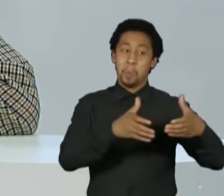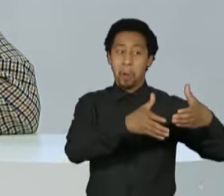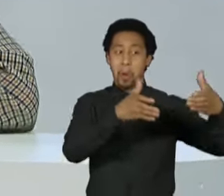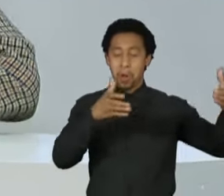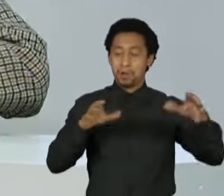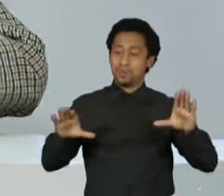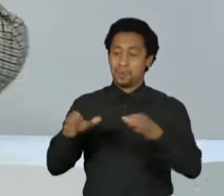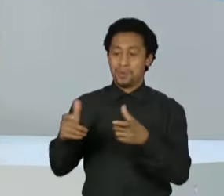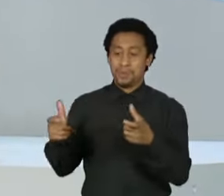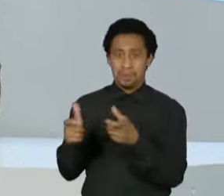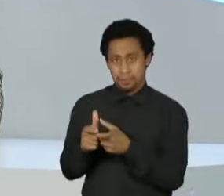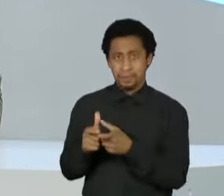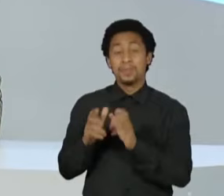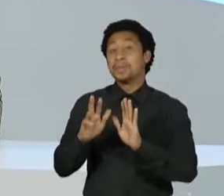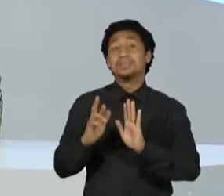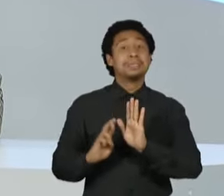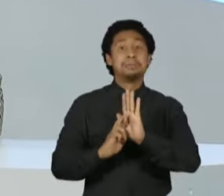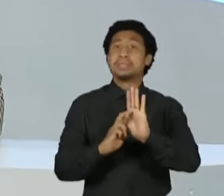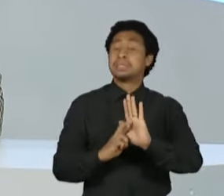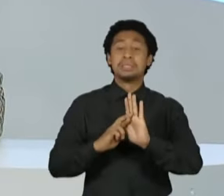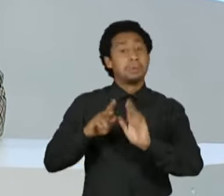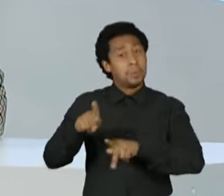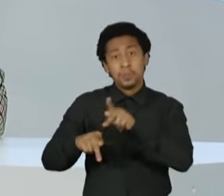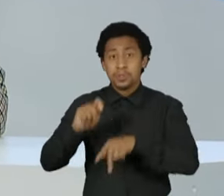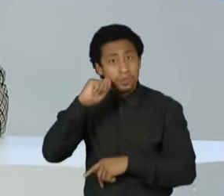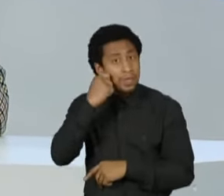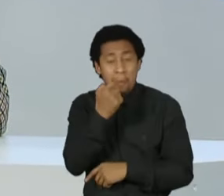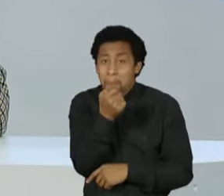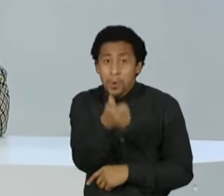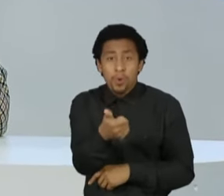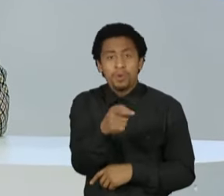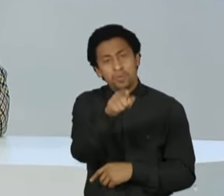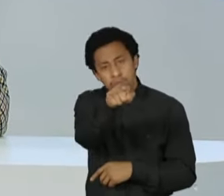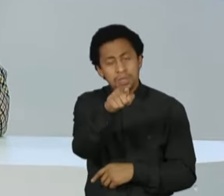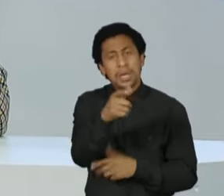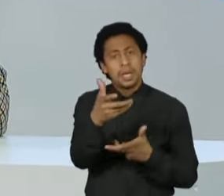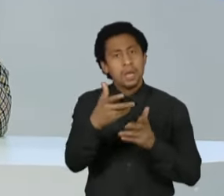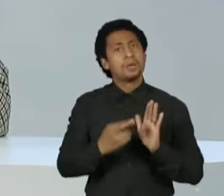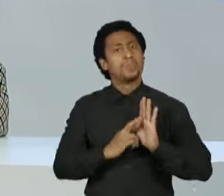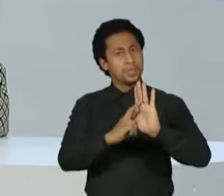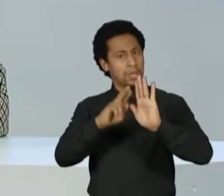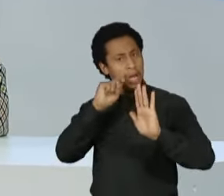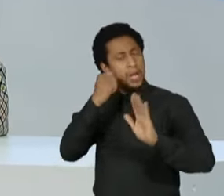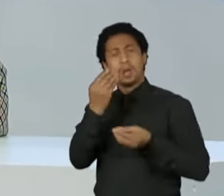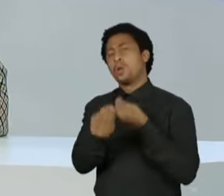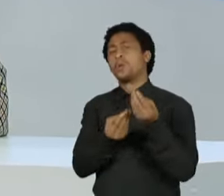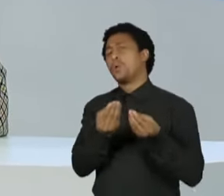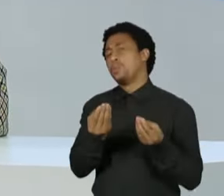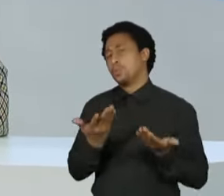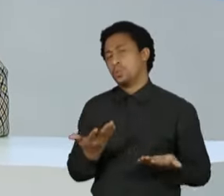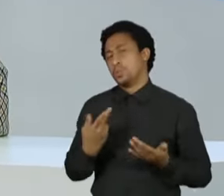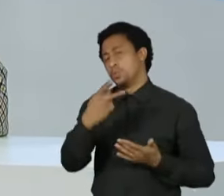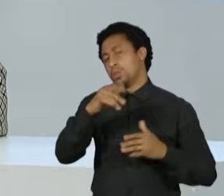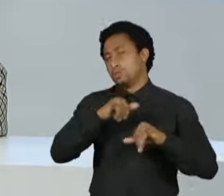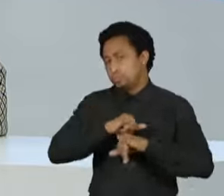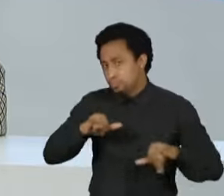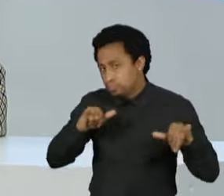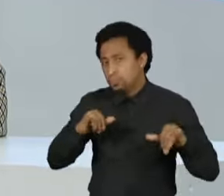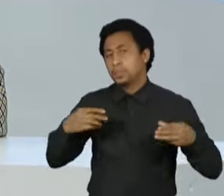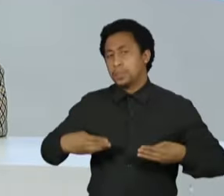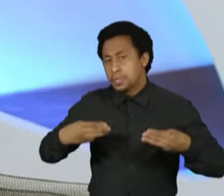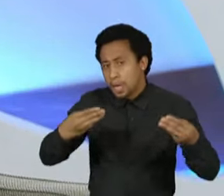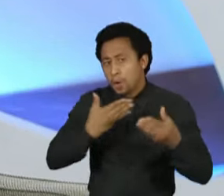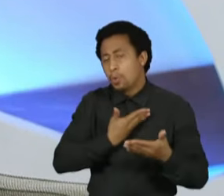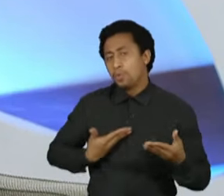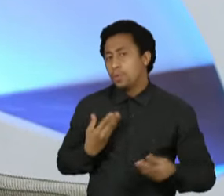população, como que a senhora pretende levar essa representatividade negra para dentro da sua candidatura, dentro do seu ministério, dentro do seu